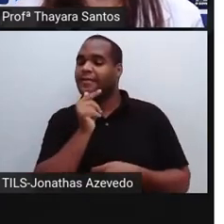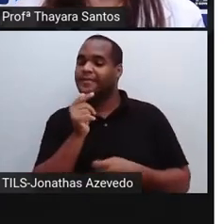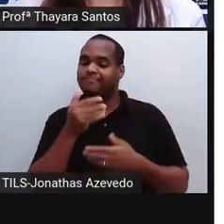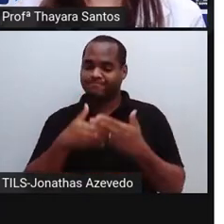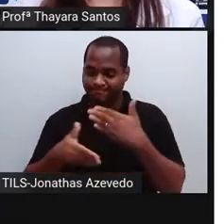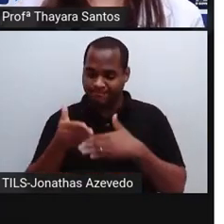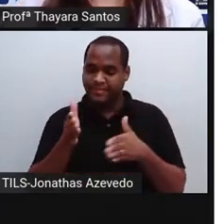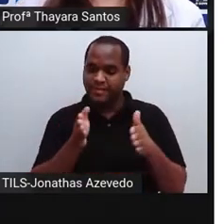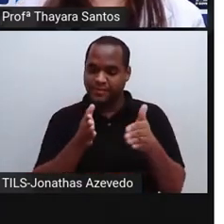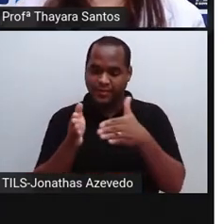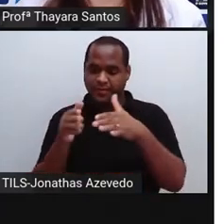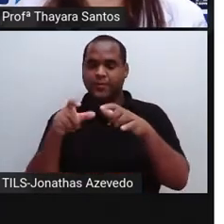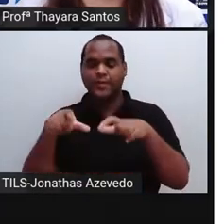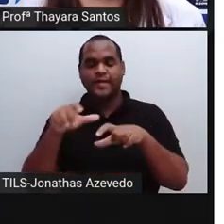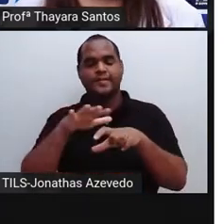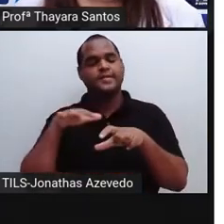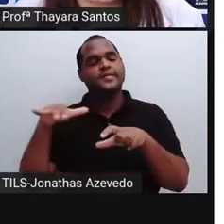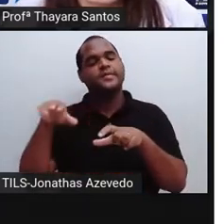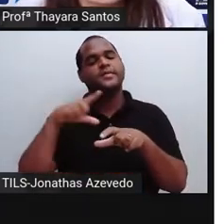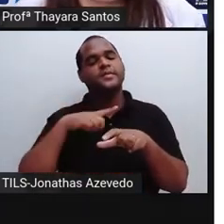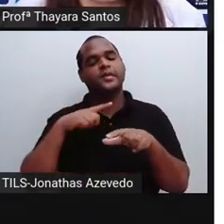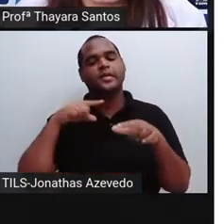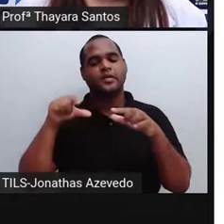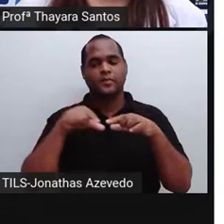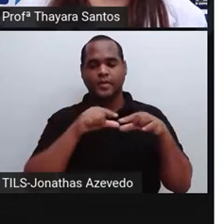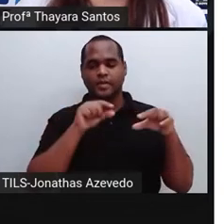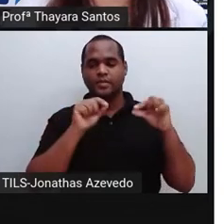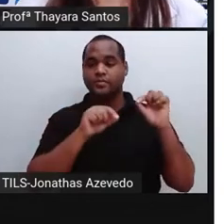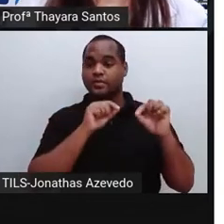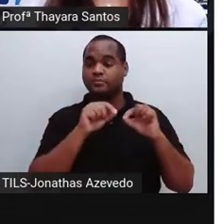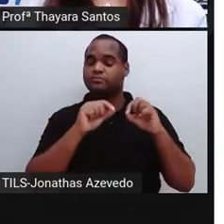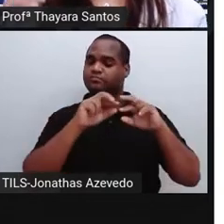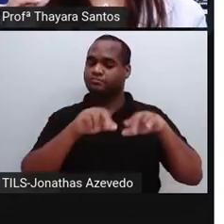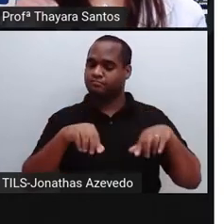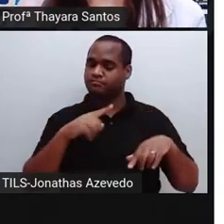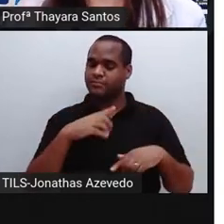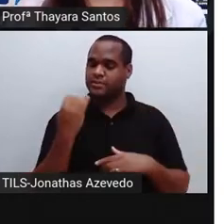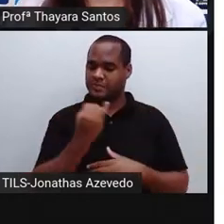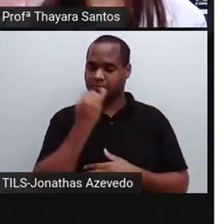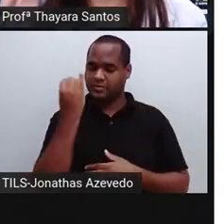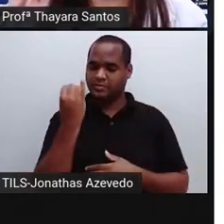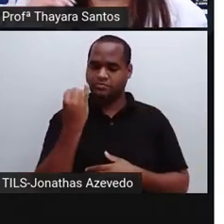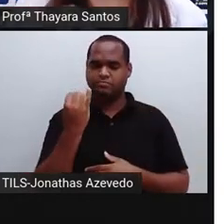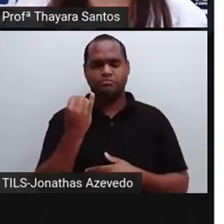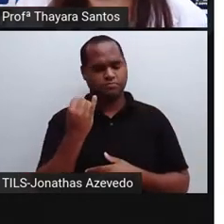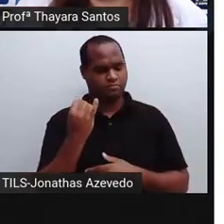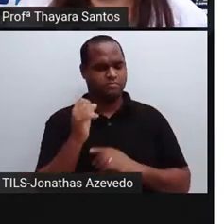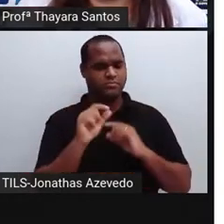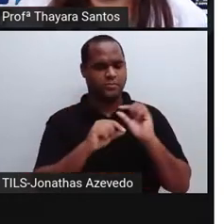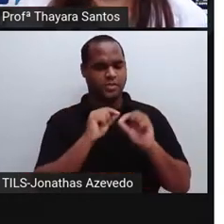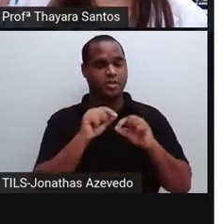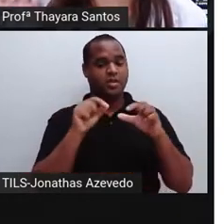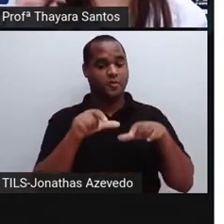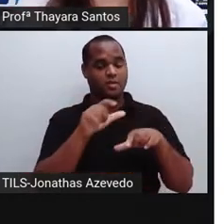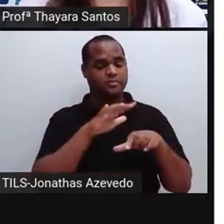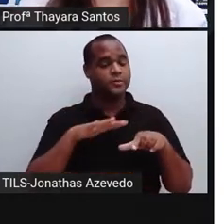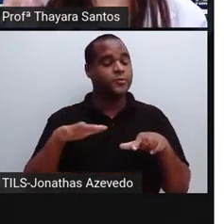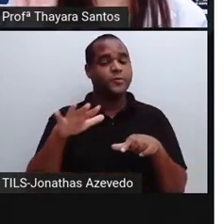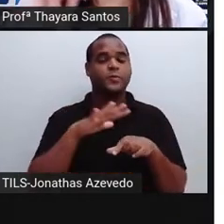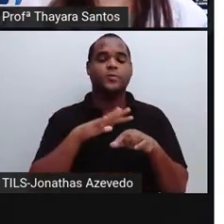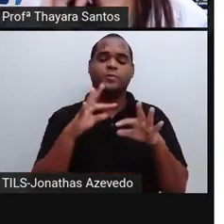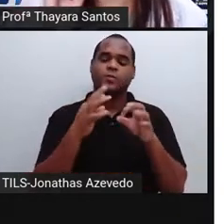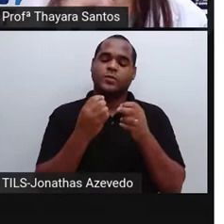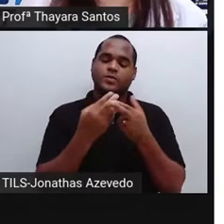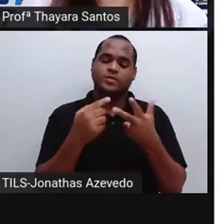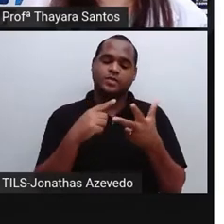rios, a gente precisa dessa água que vem dos lagos e pântanos. Então, quer dizer que, ao todo, a gente